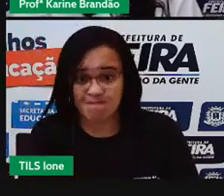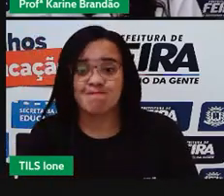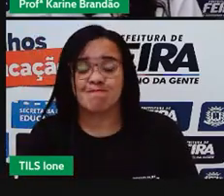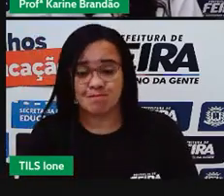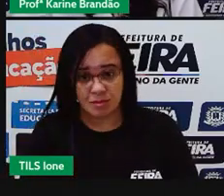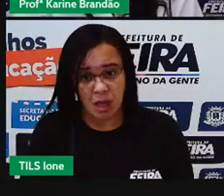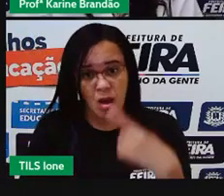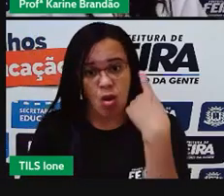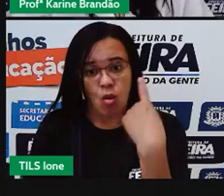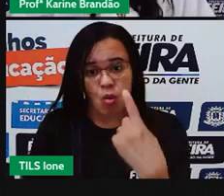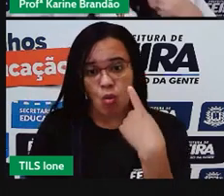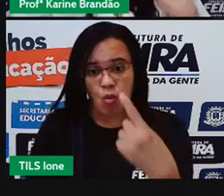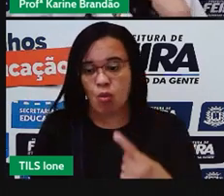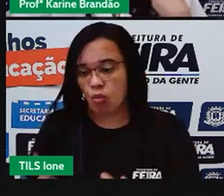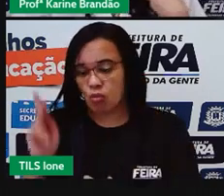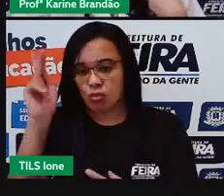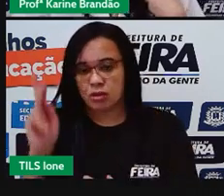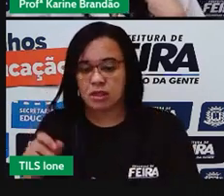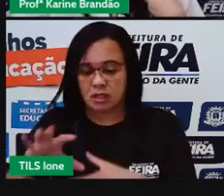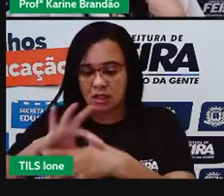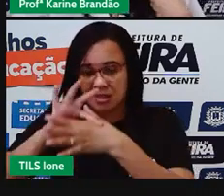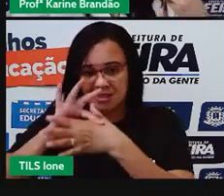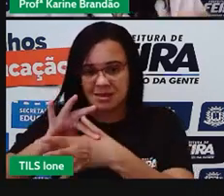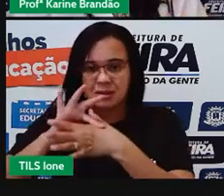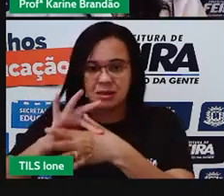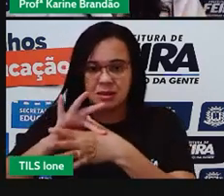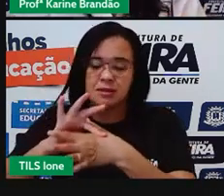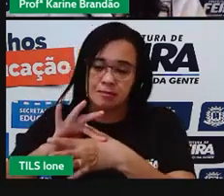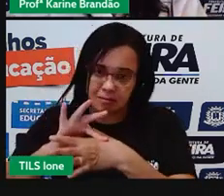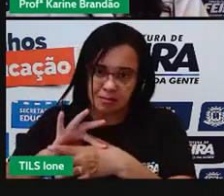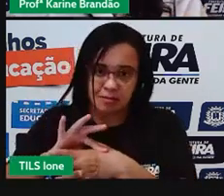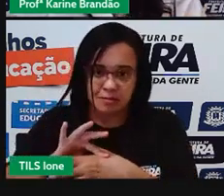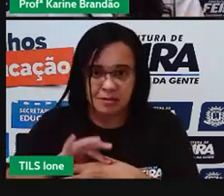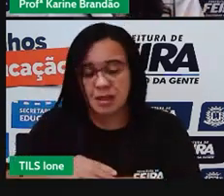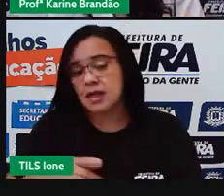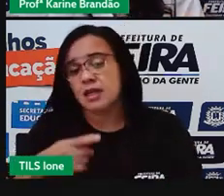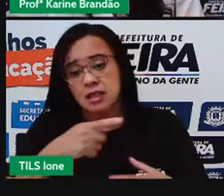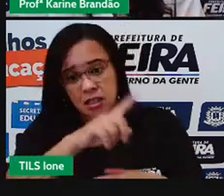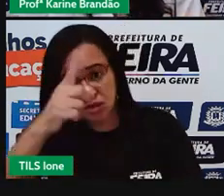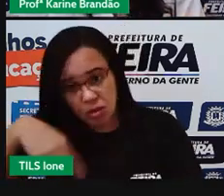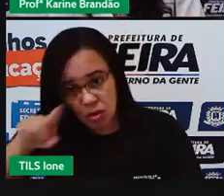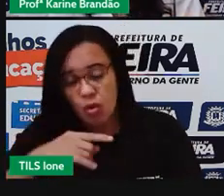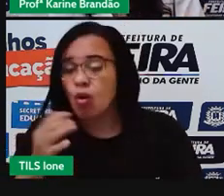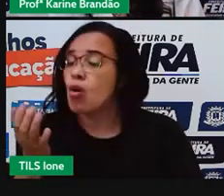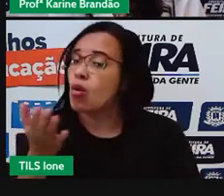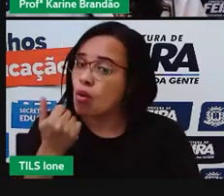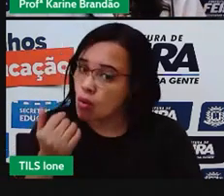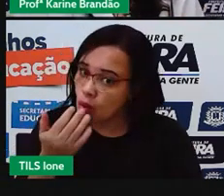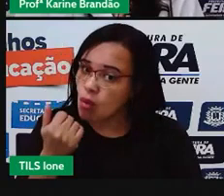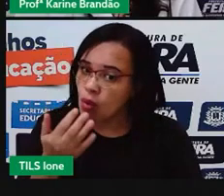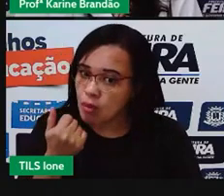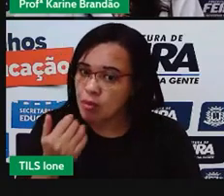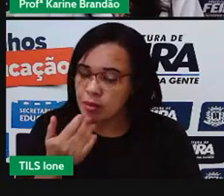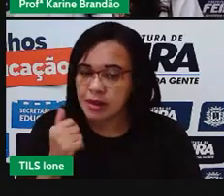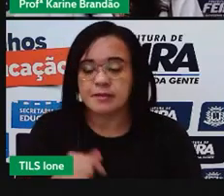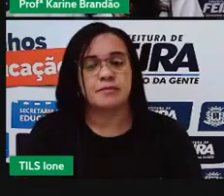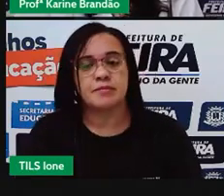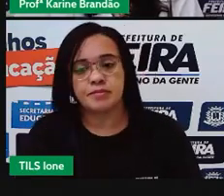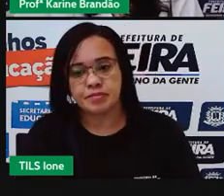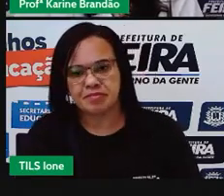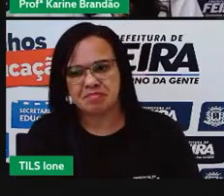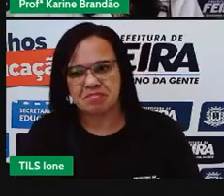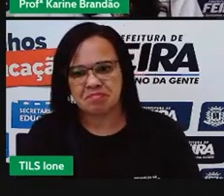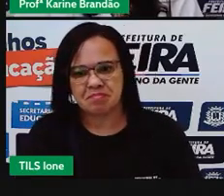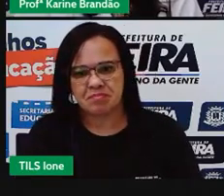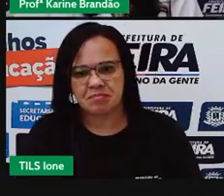carne, né, que nós consumimos, que eu coloco no meu prato, né, vai ter um